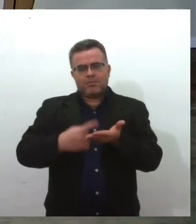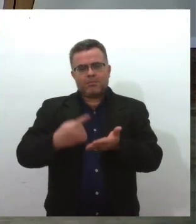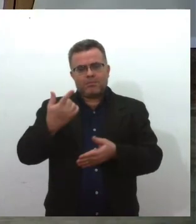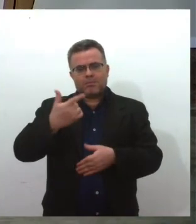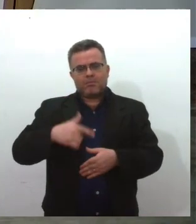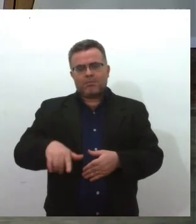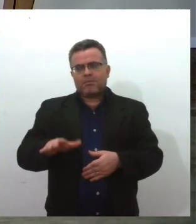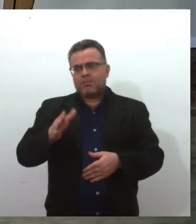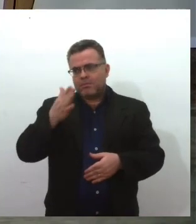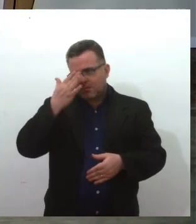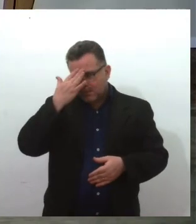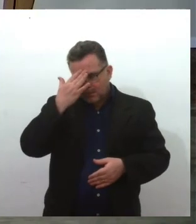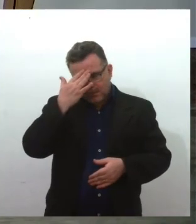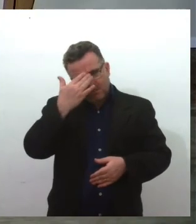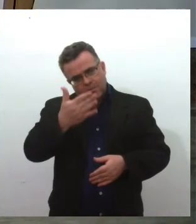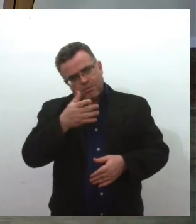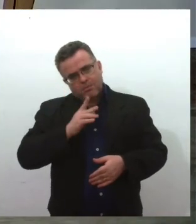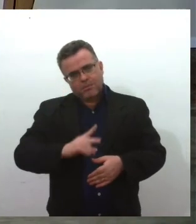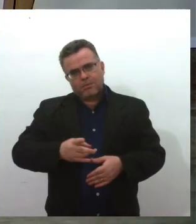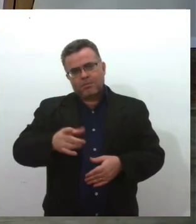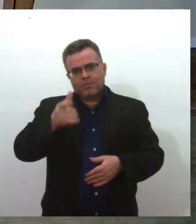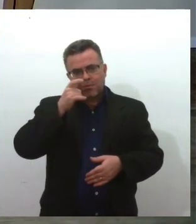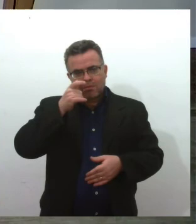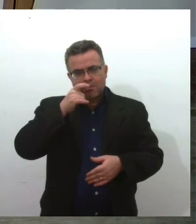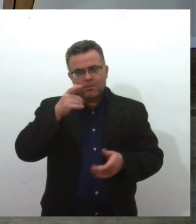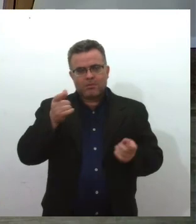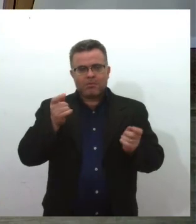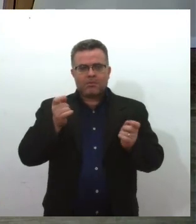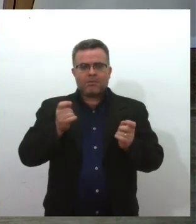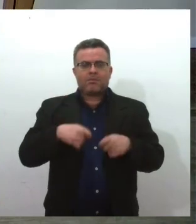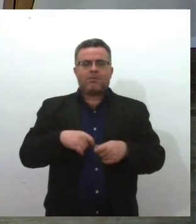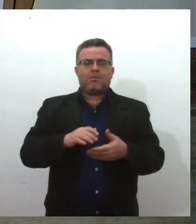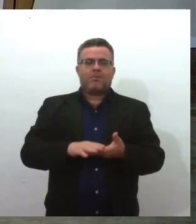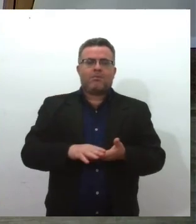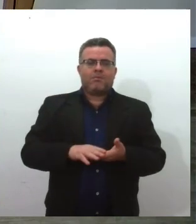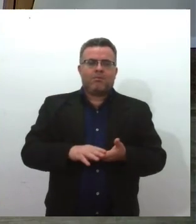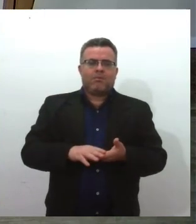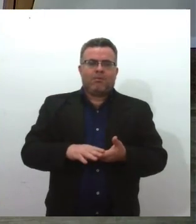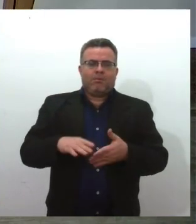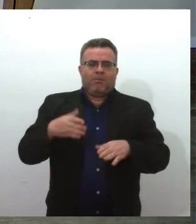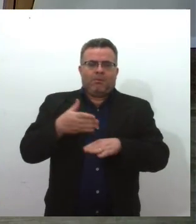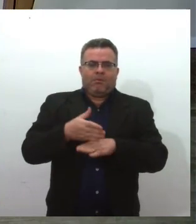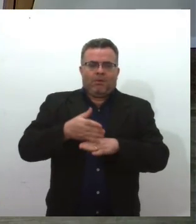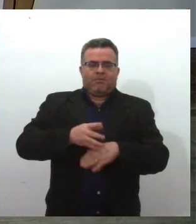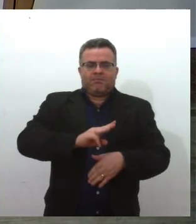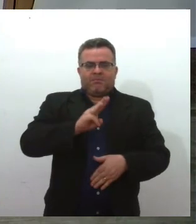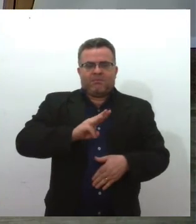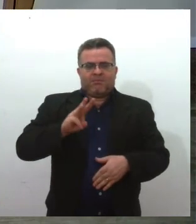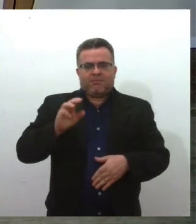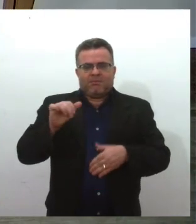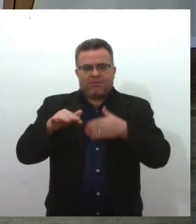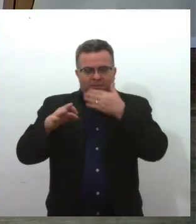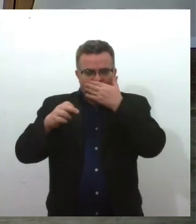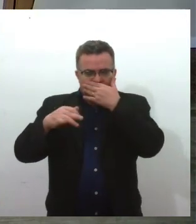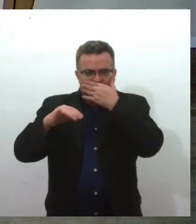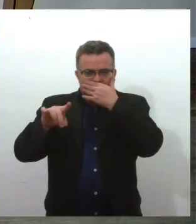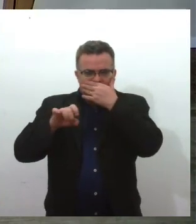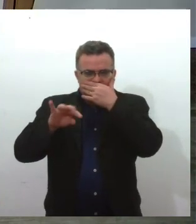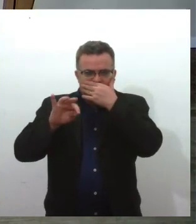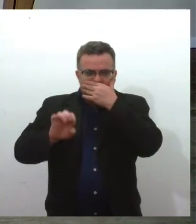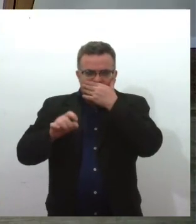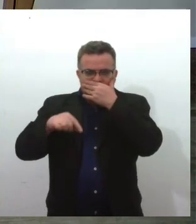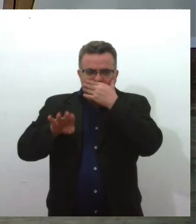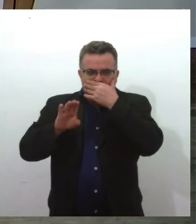Obrigada, quem tiver interessado, vem adquirir o livro pelo site antonietadebarros.com.br.